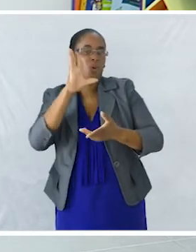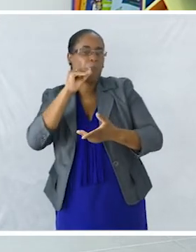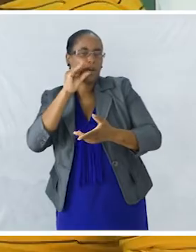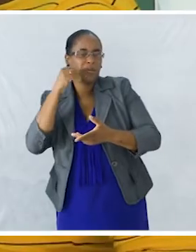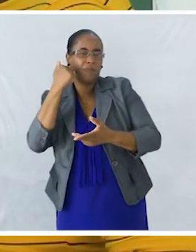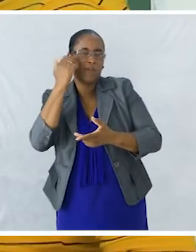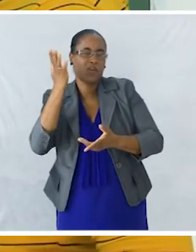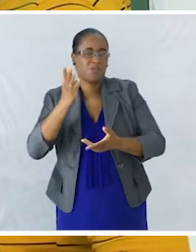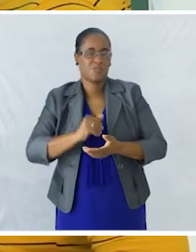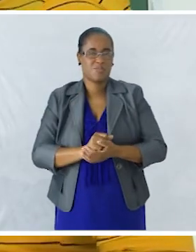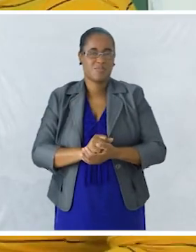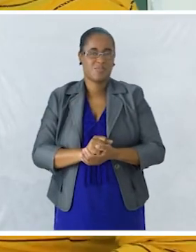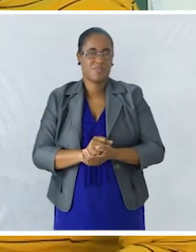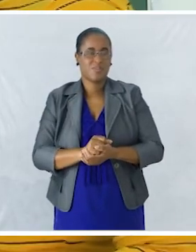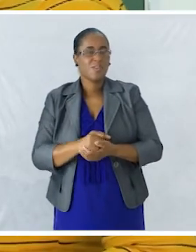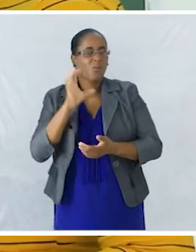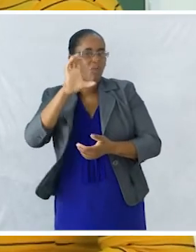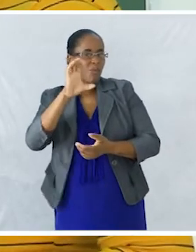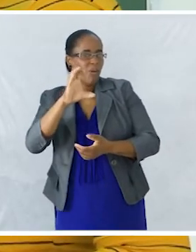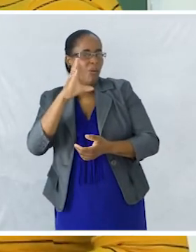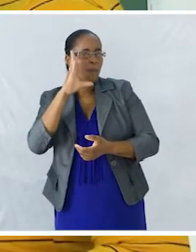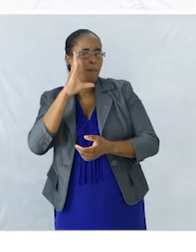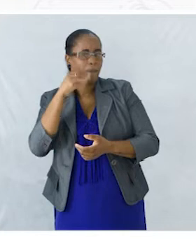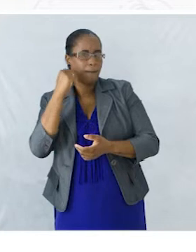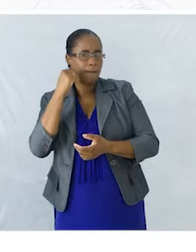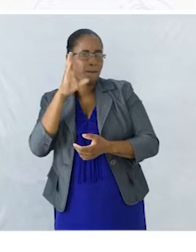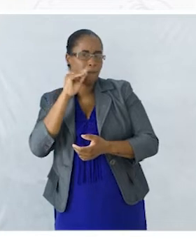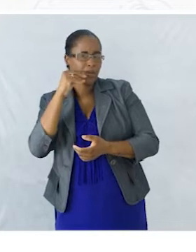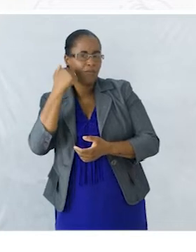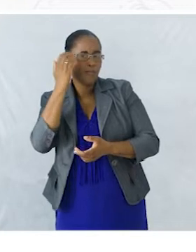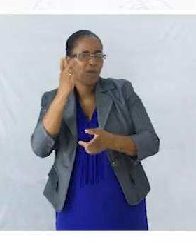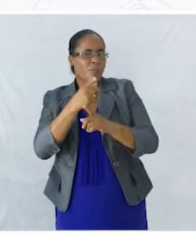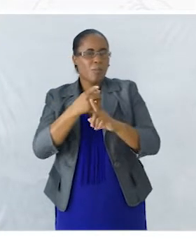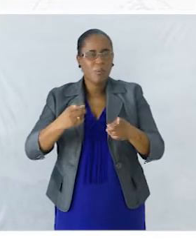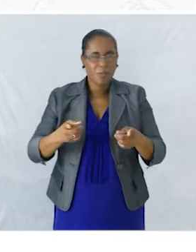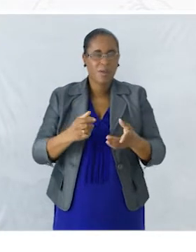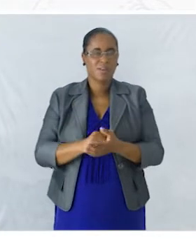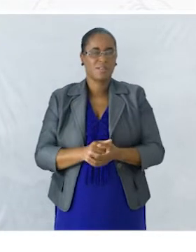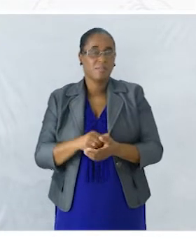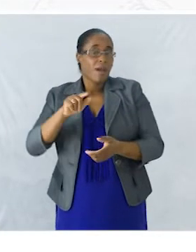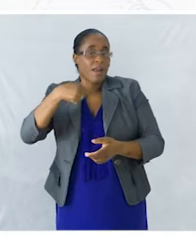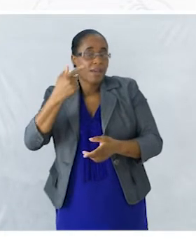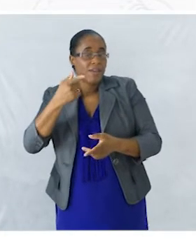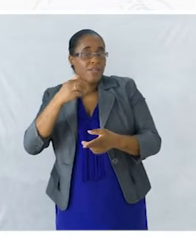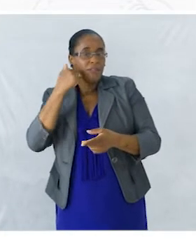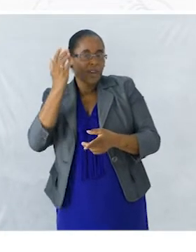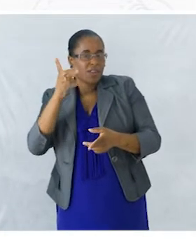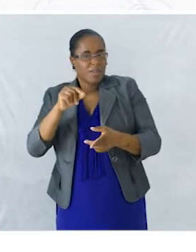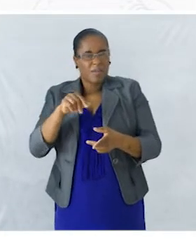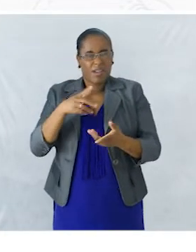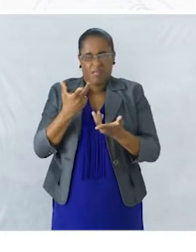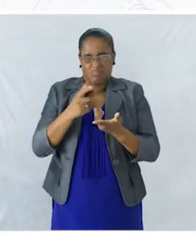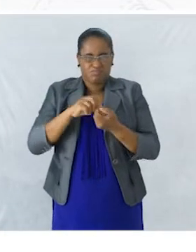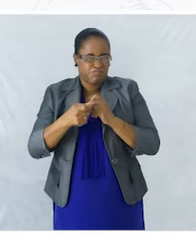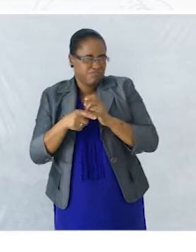feio Gozavam com o patinho feio Porque Além de feio Ele era desajeitado